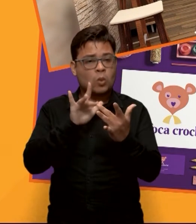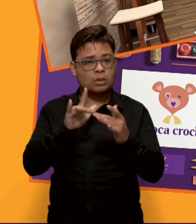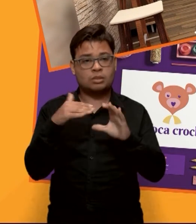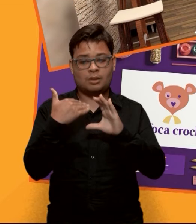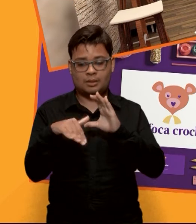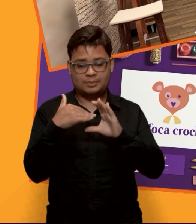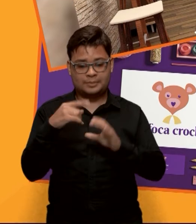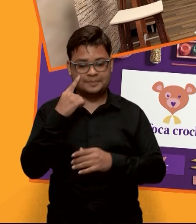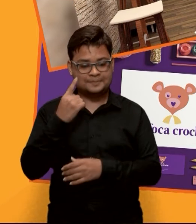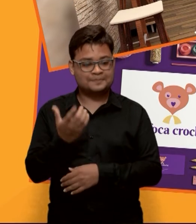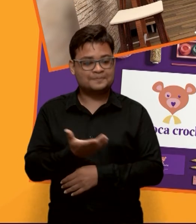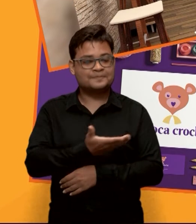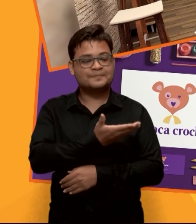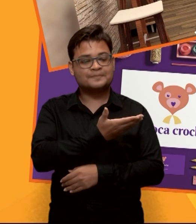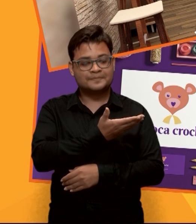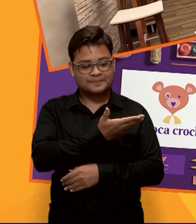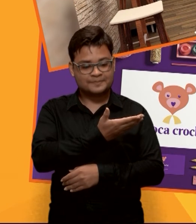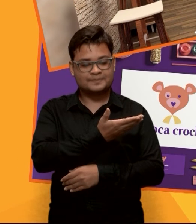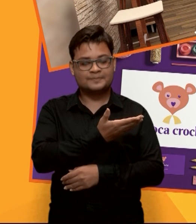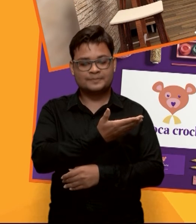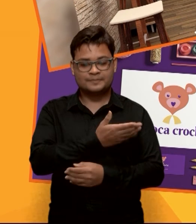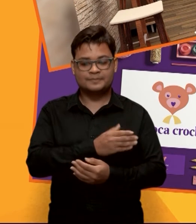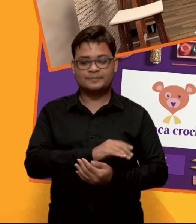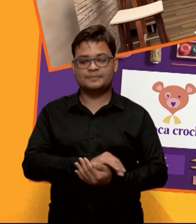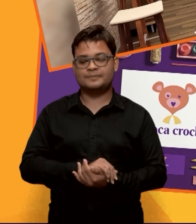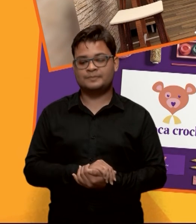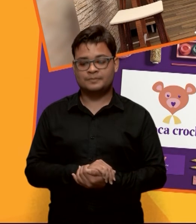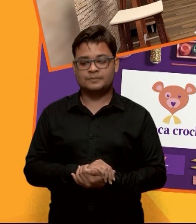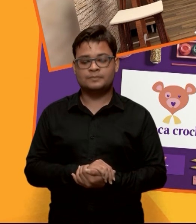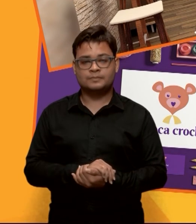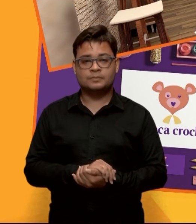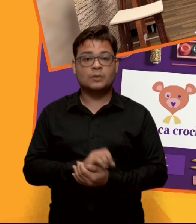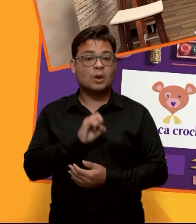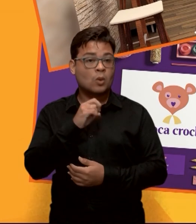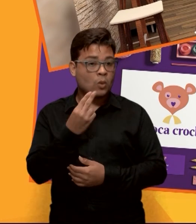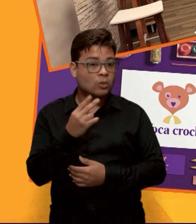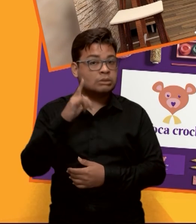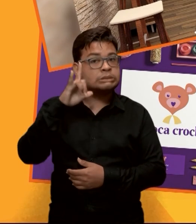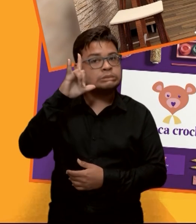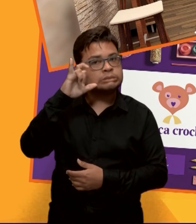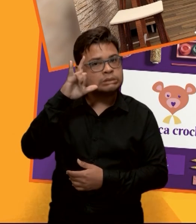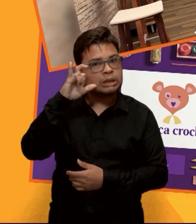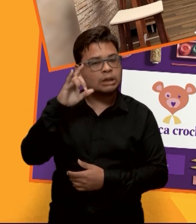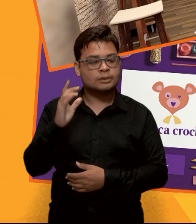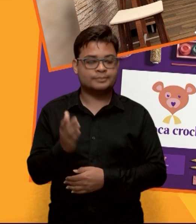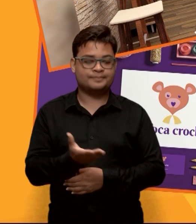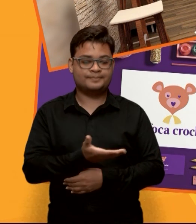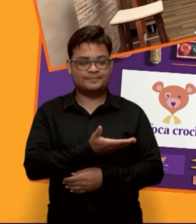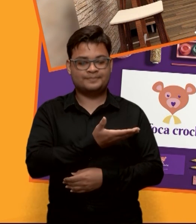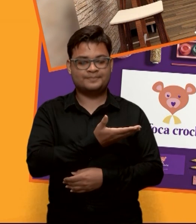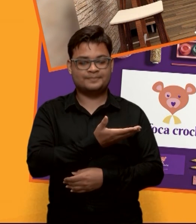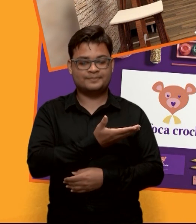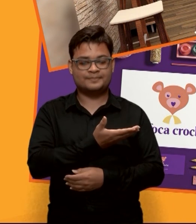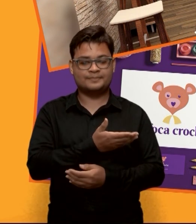contato arroba canindédesign.com ou pelo Instagram canindédesign.